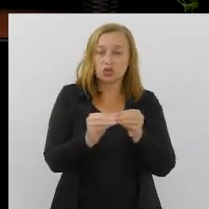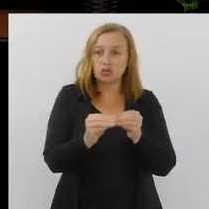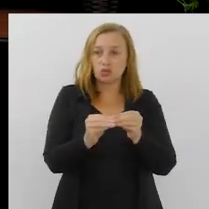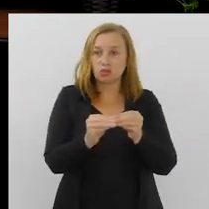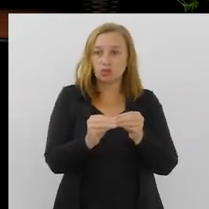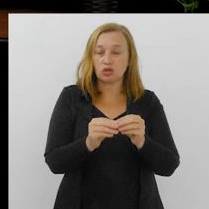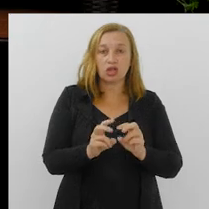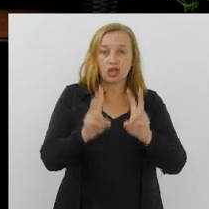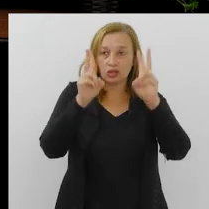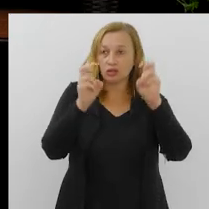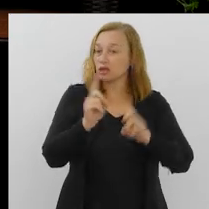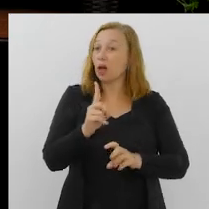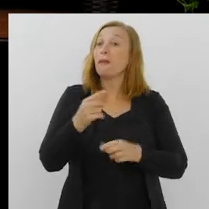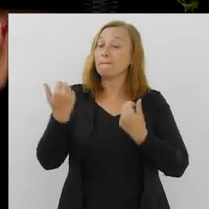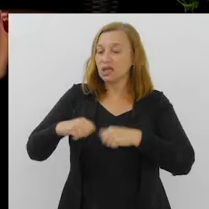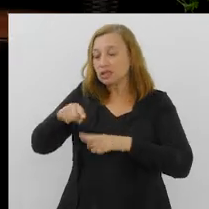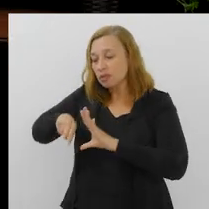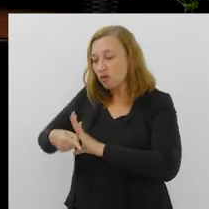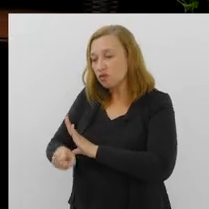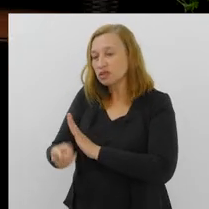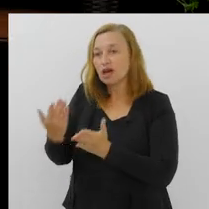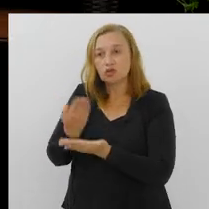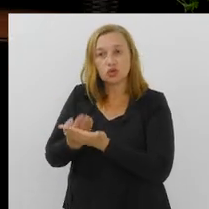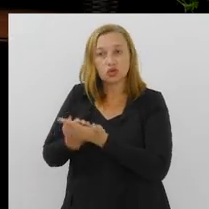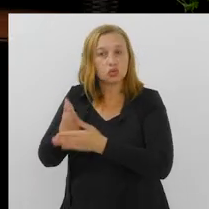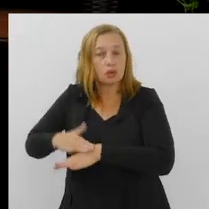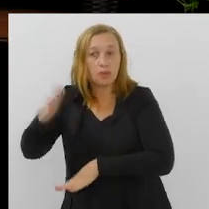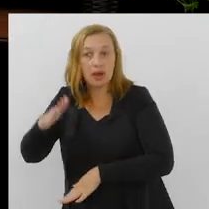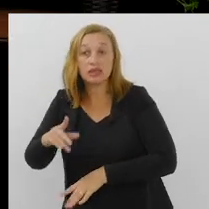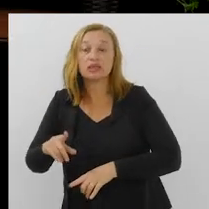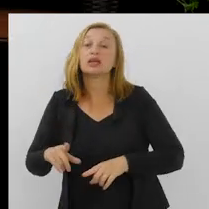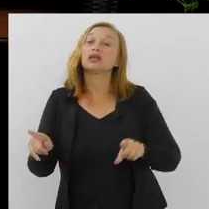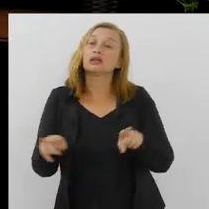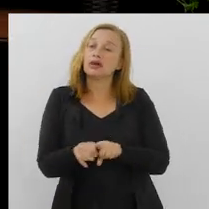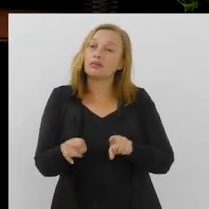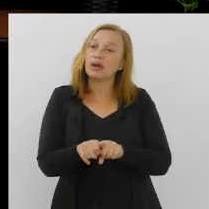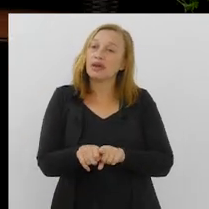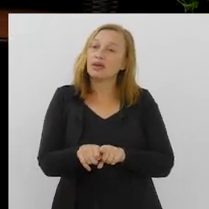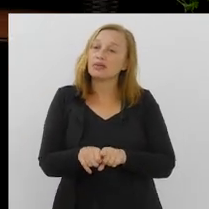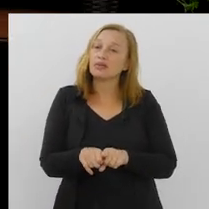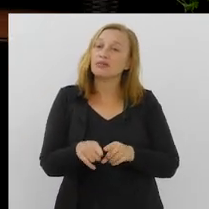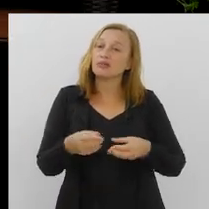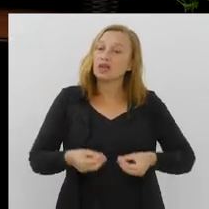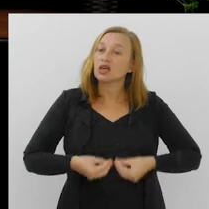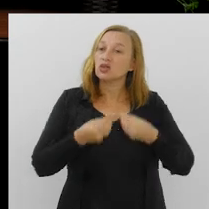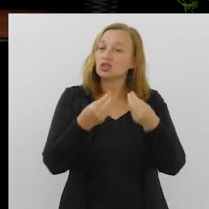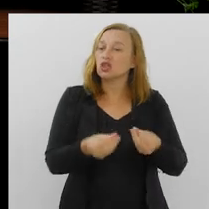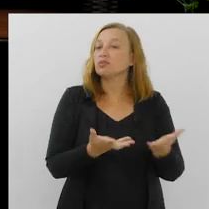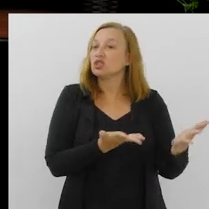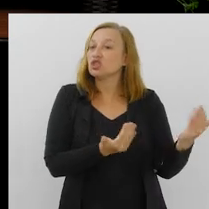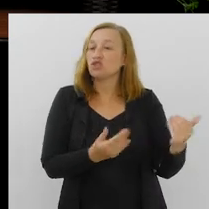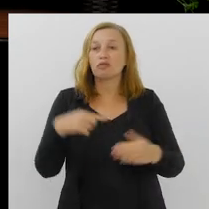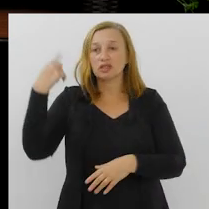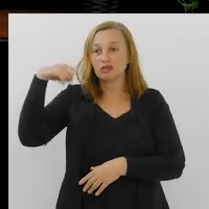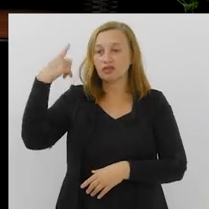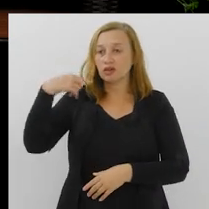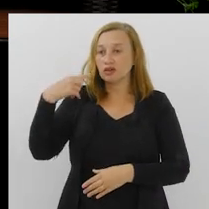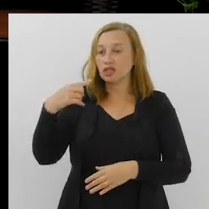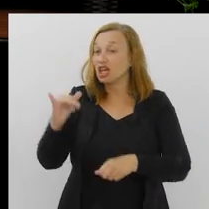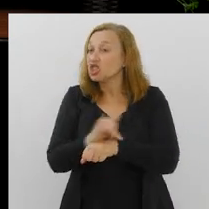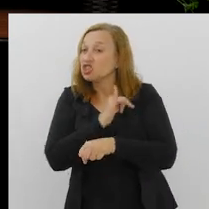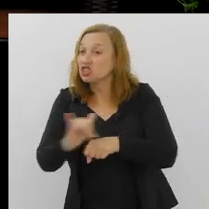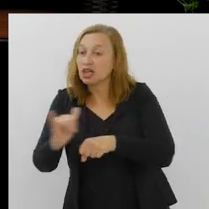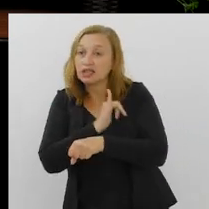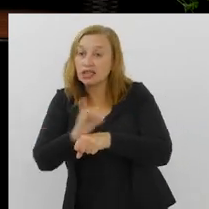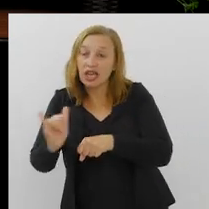simplificados da vida. Ela precisa se doar ao estudo. Em contrapartida, a gente facilita e entrega para esse jovem